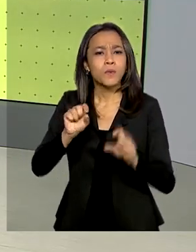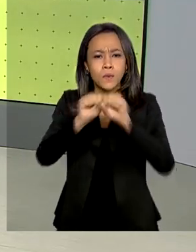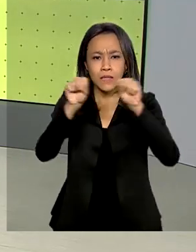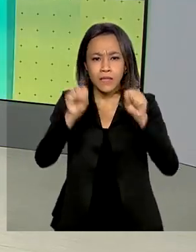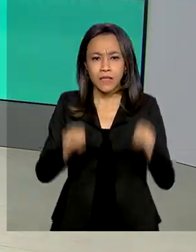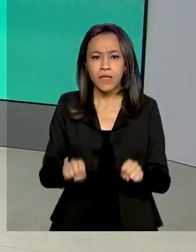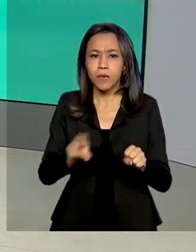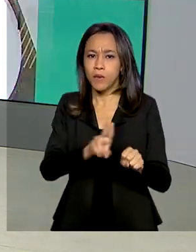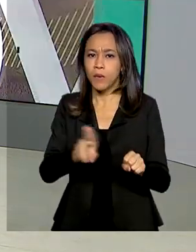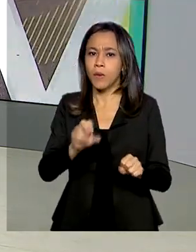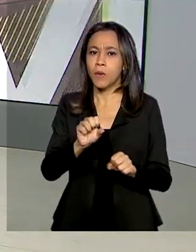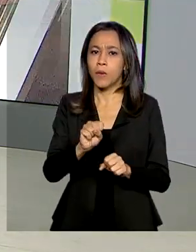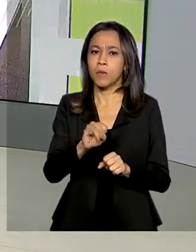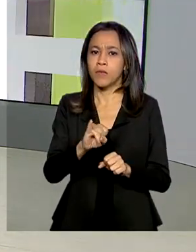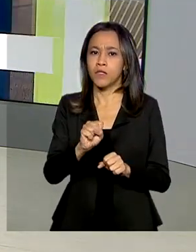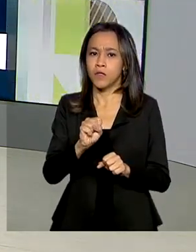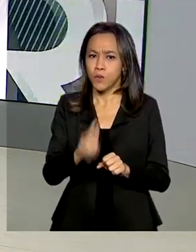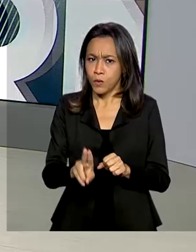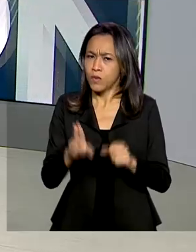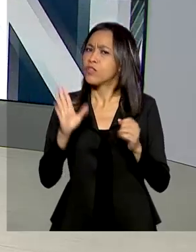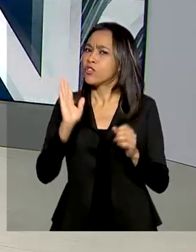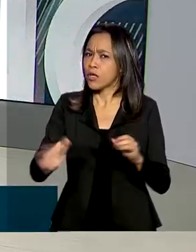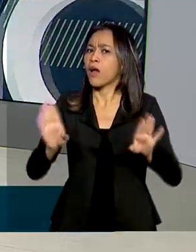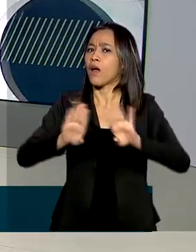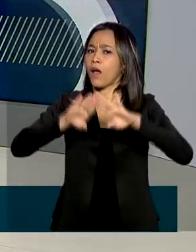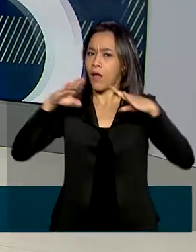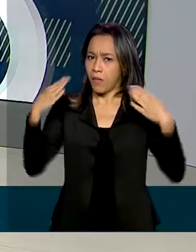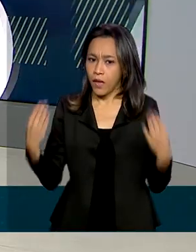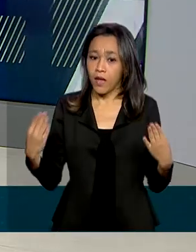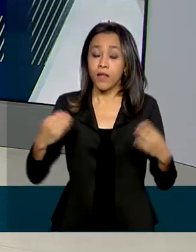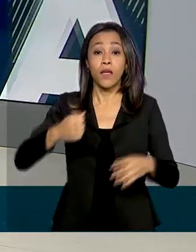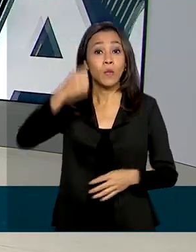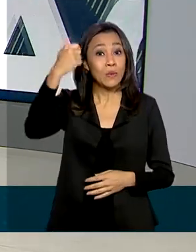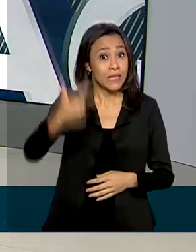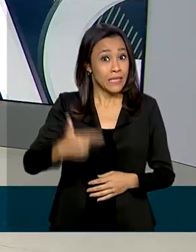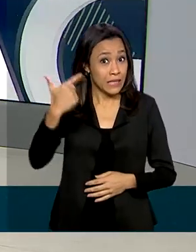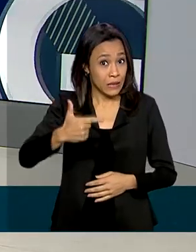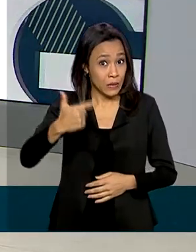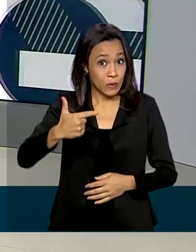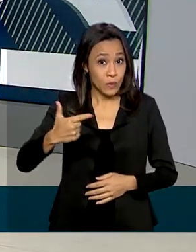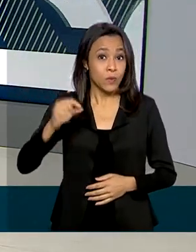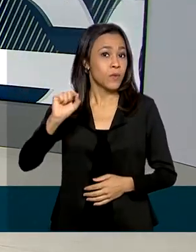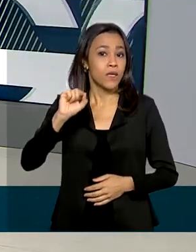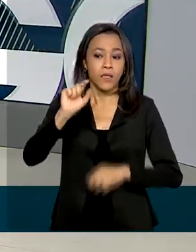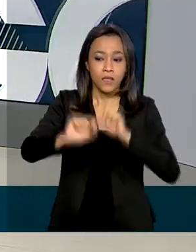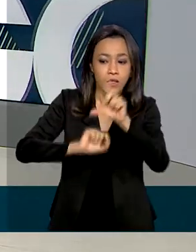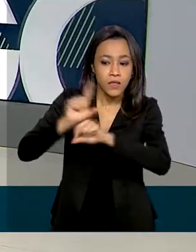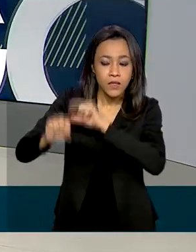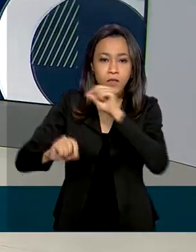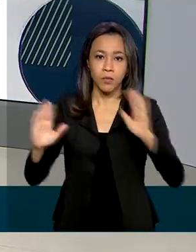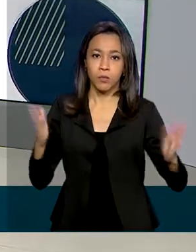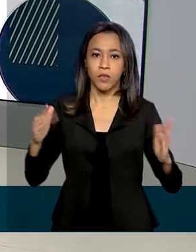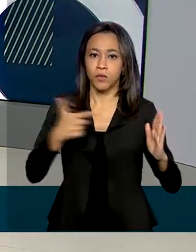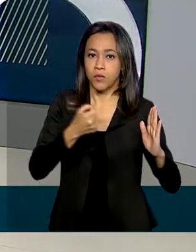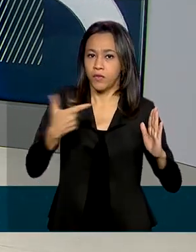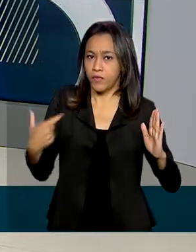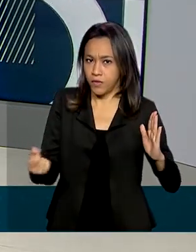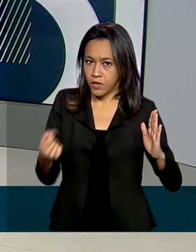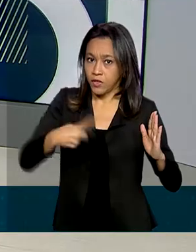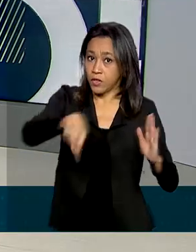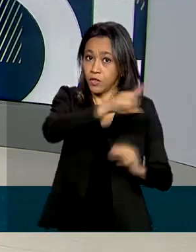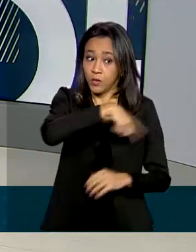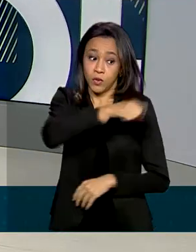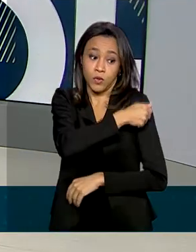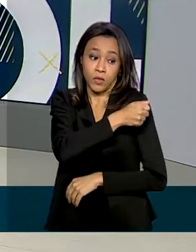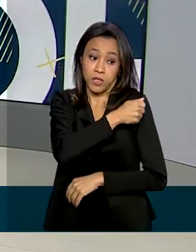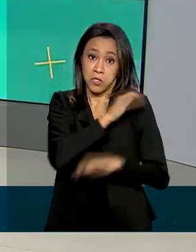de Seleção Unificada, já está disponível. Esse é o segundo processo seletivo de 2020. Os estudantes, participantes